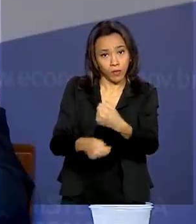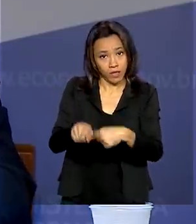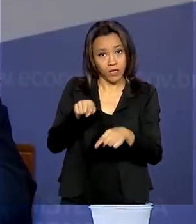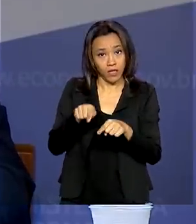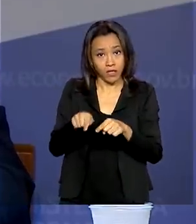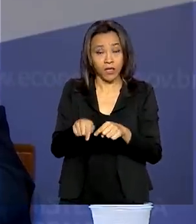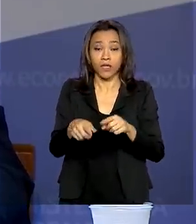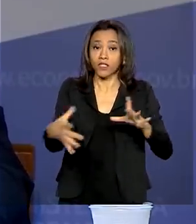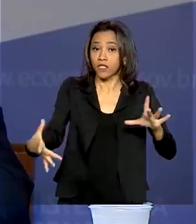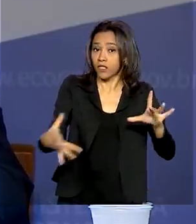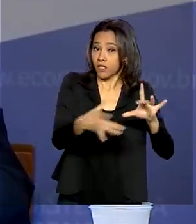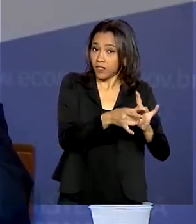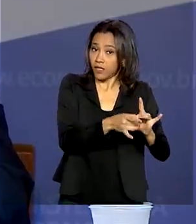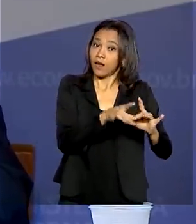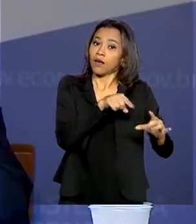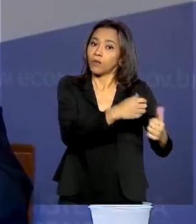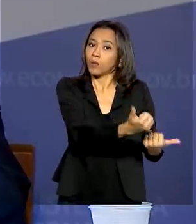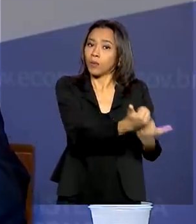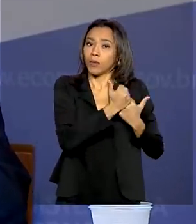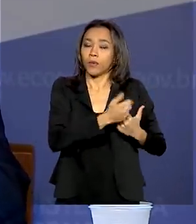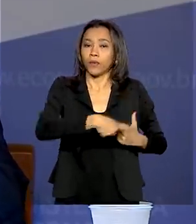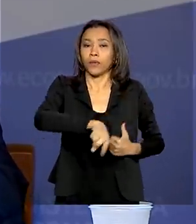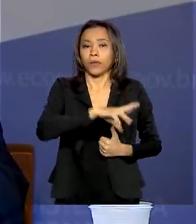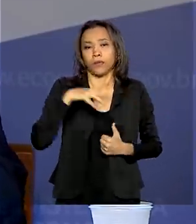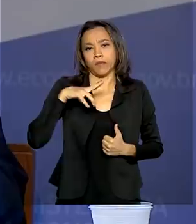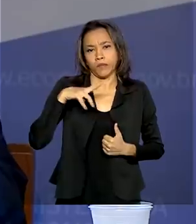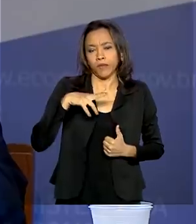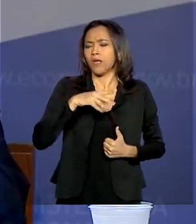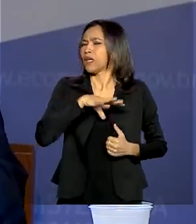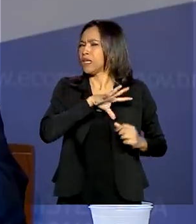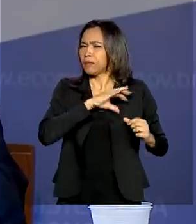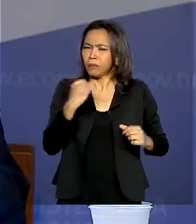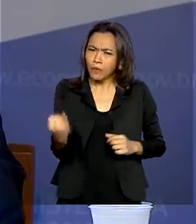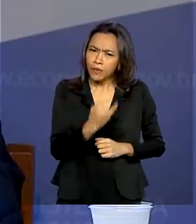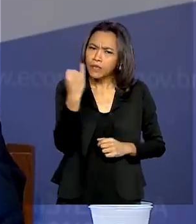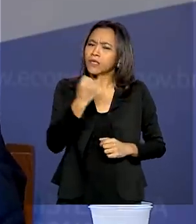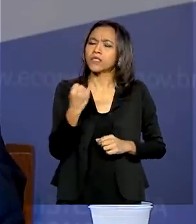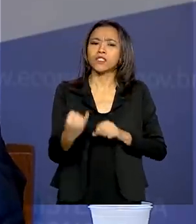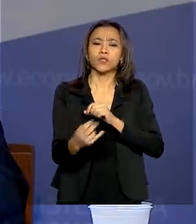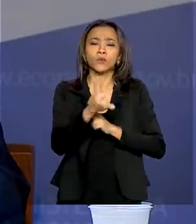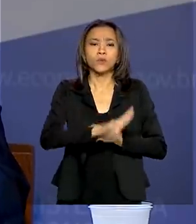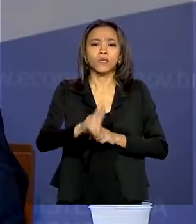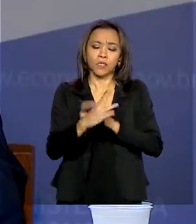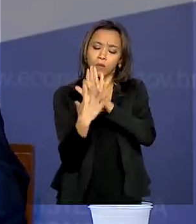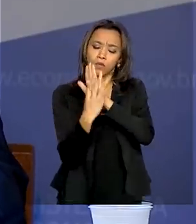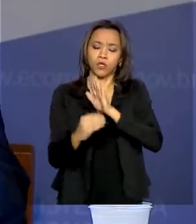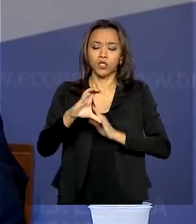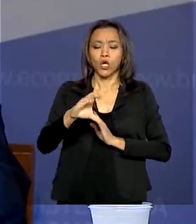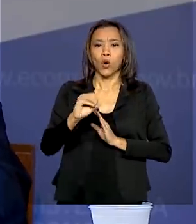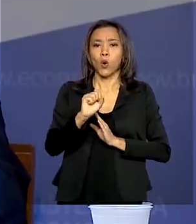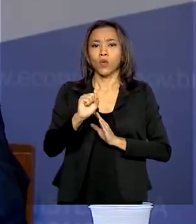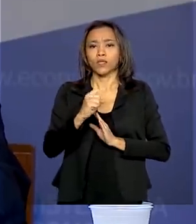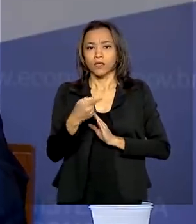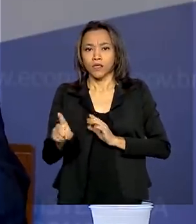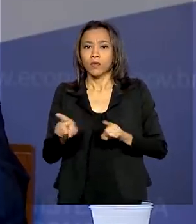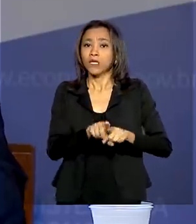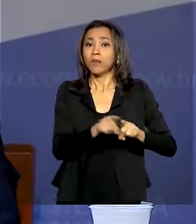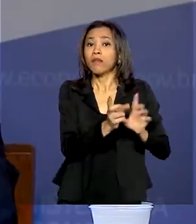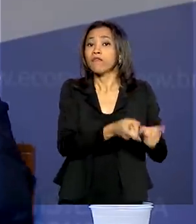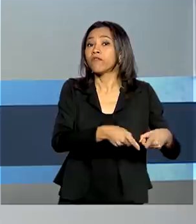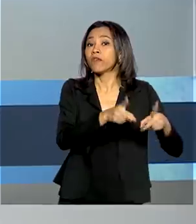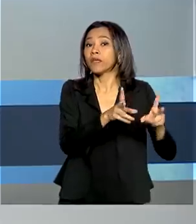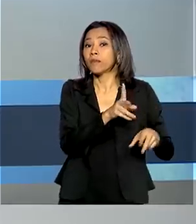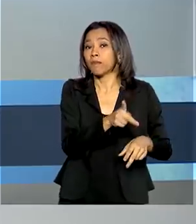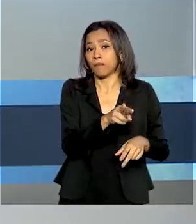ligado ao investimento privado e, logo, é muito importante toda a agenda de concessão e privatização. A gente não pode mais ter atraso nessa